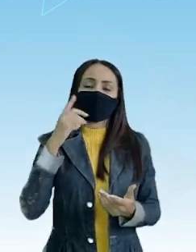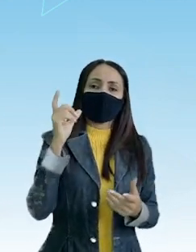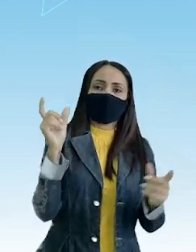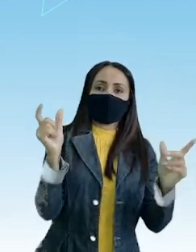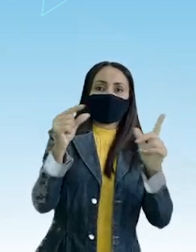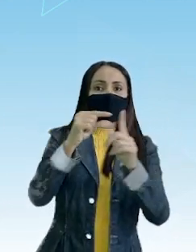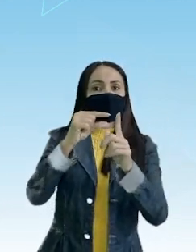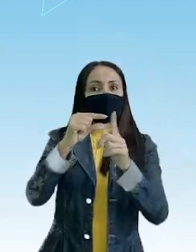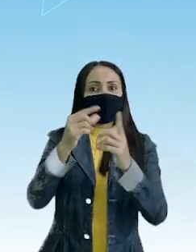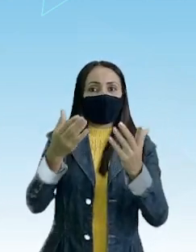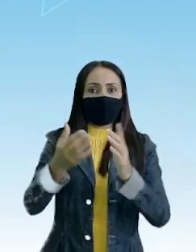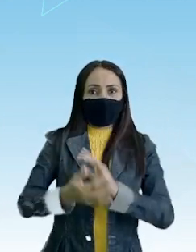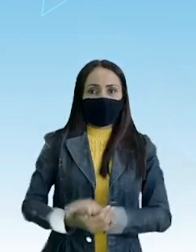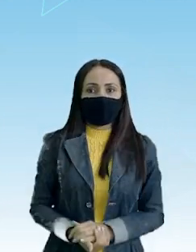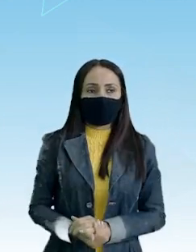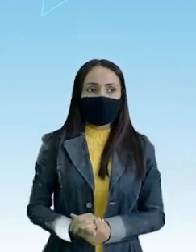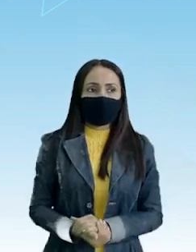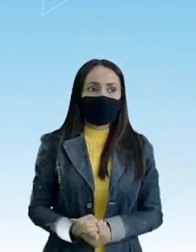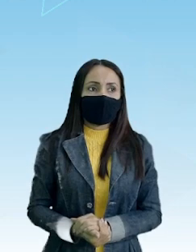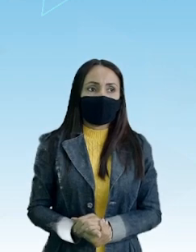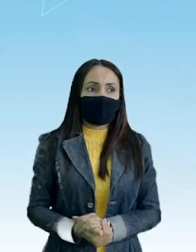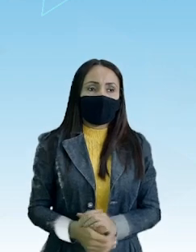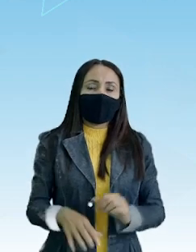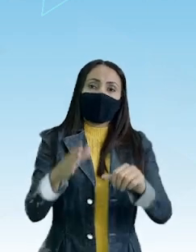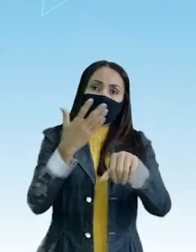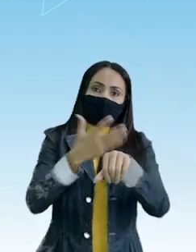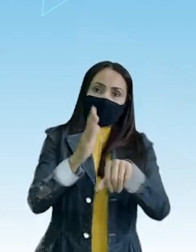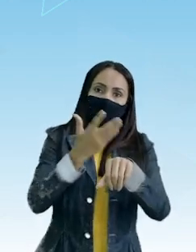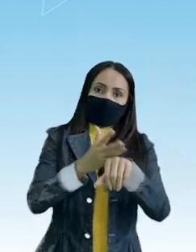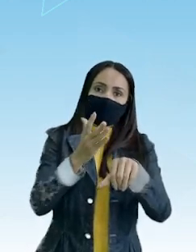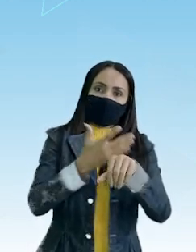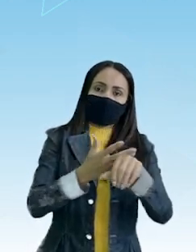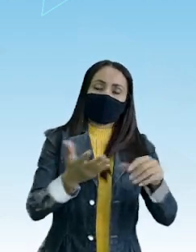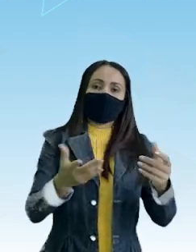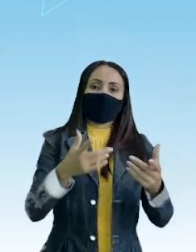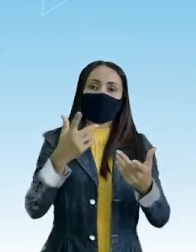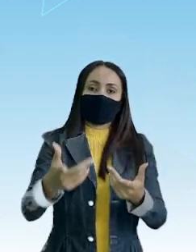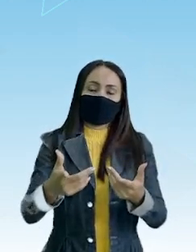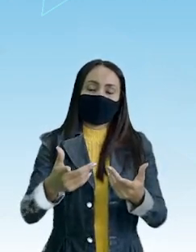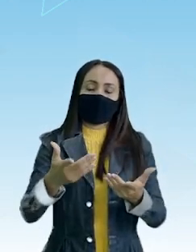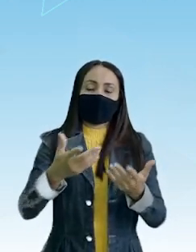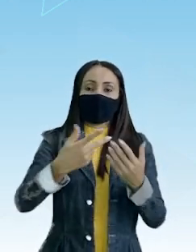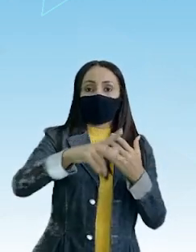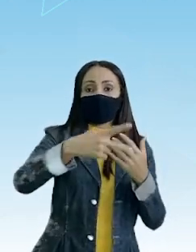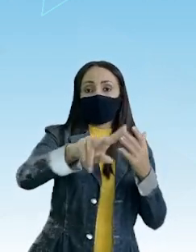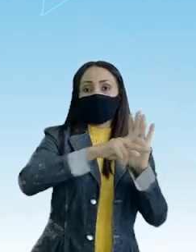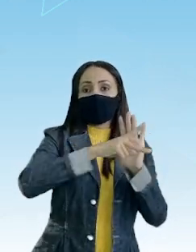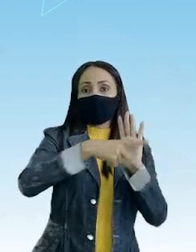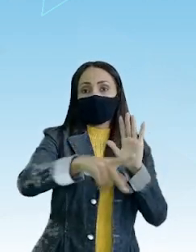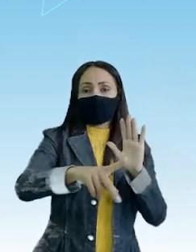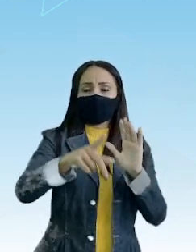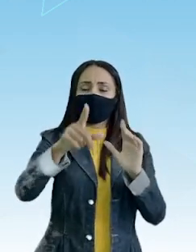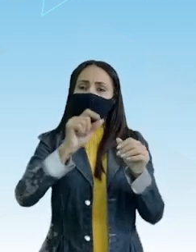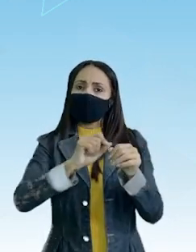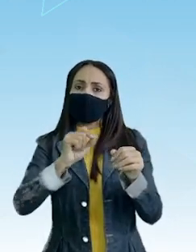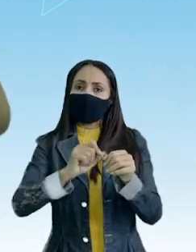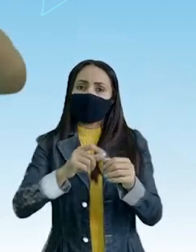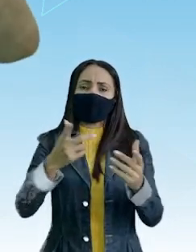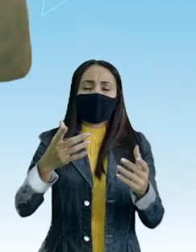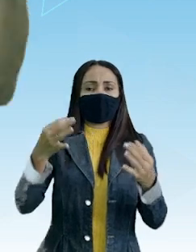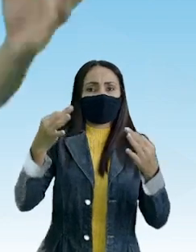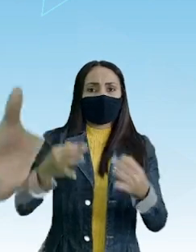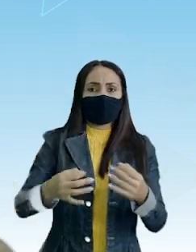É o exercício É Que eu peço Que vocês façam Com seu professor Com a sua professora É justamente